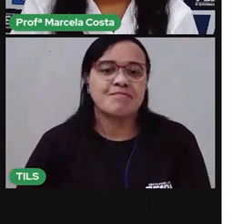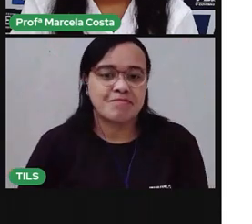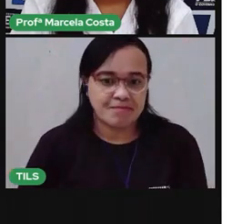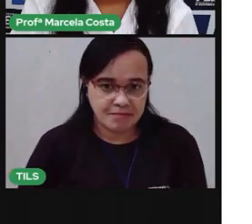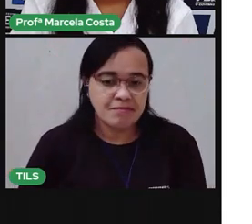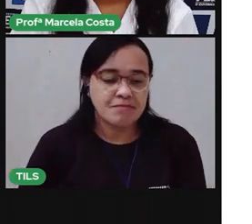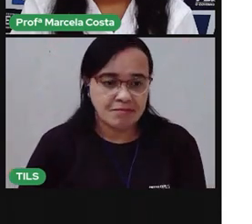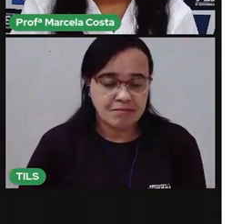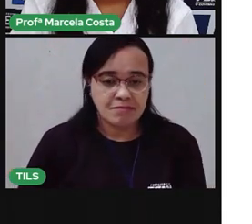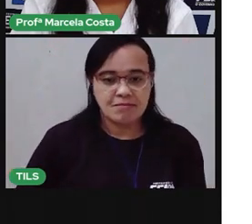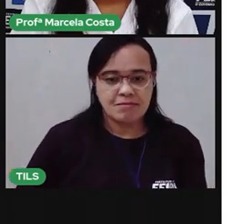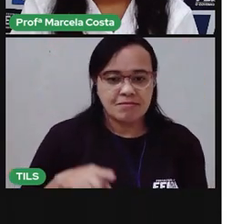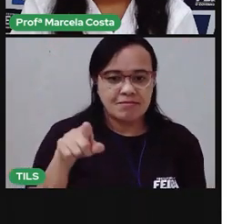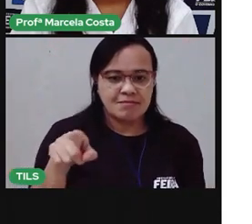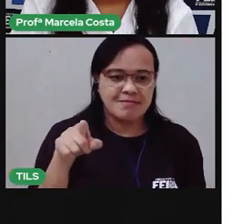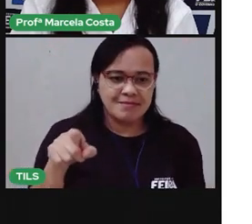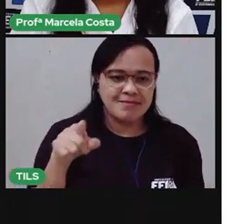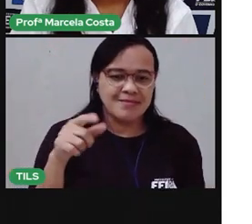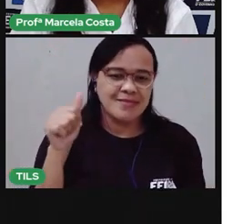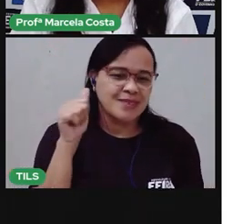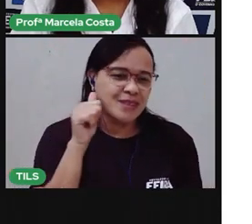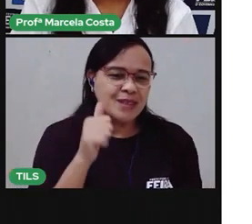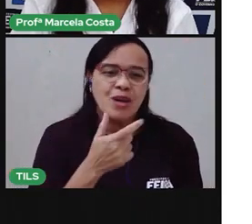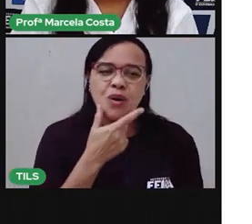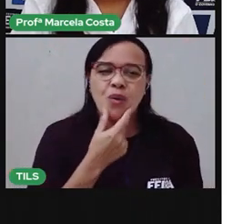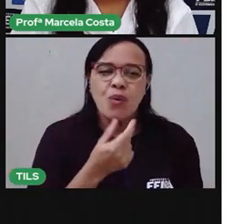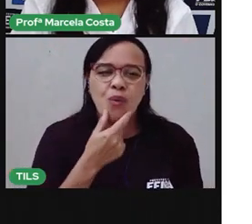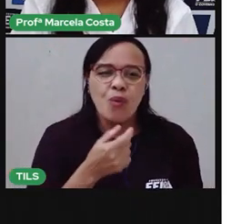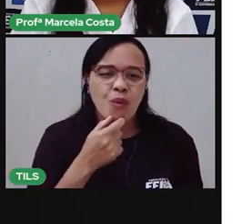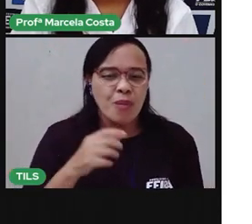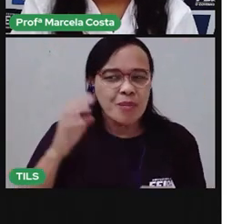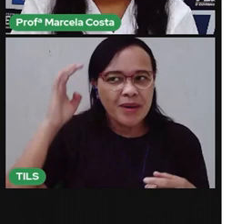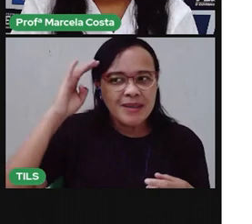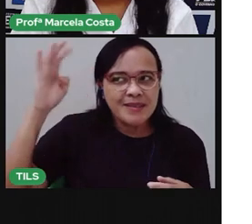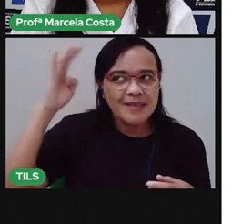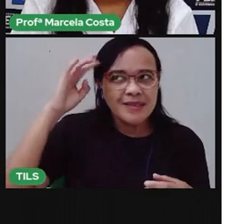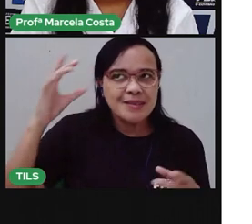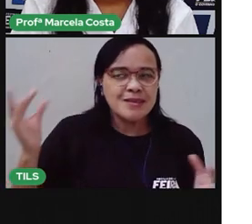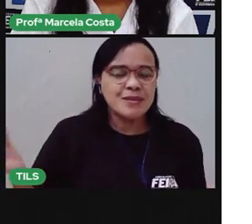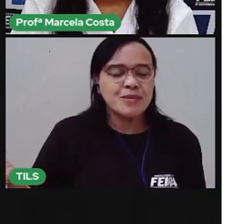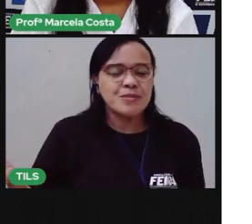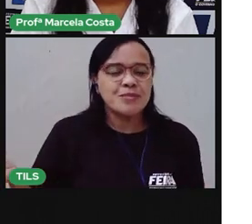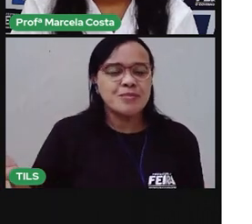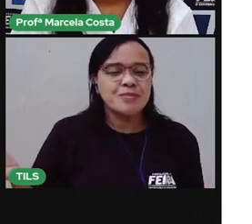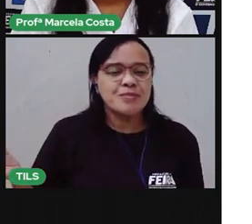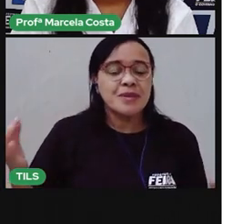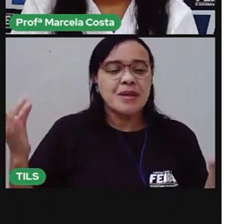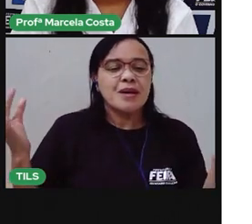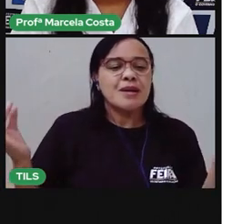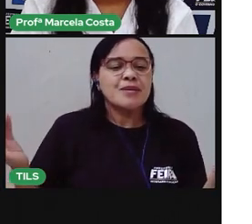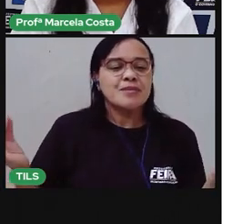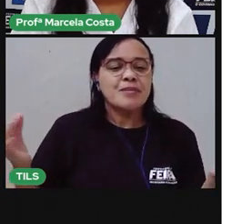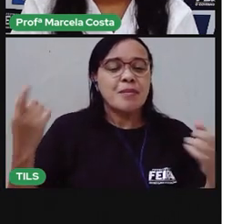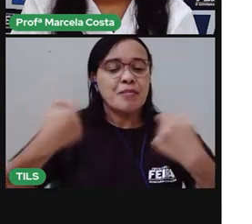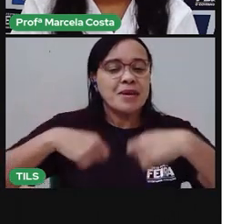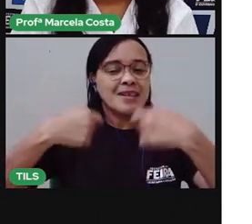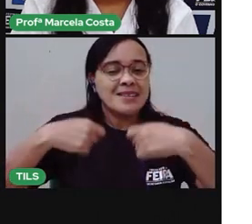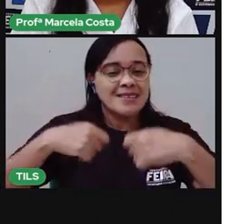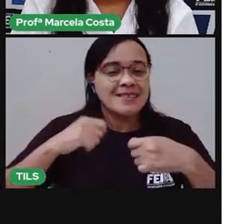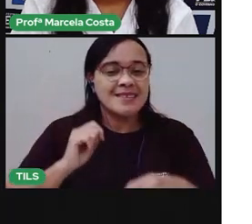O monge está meditando e precisa da sua ajuda para manter-se concentrado. Observe a figura.